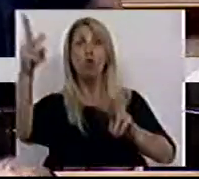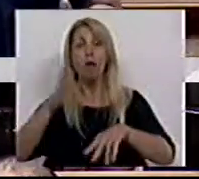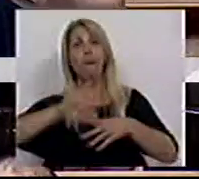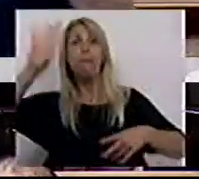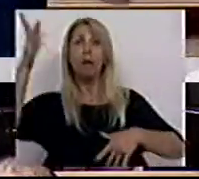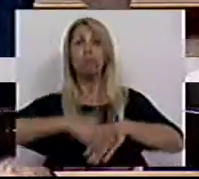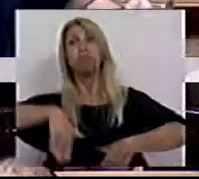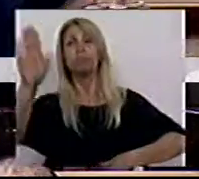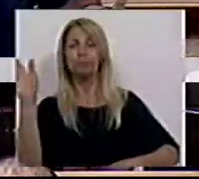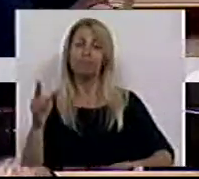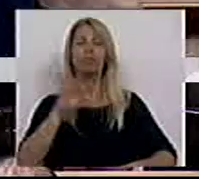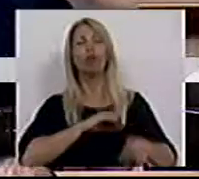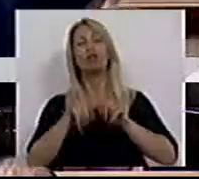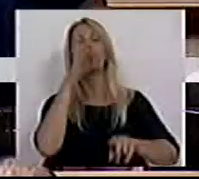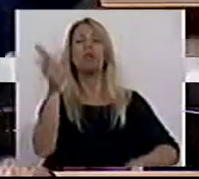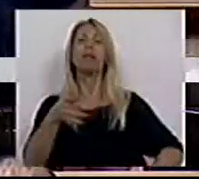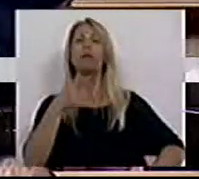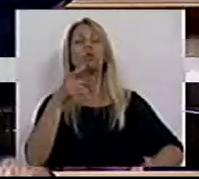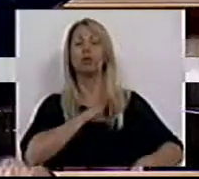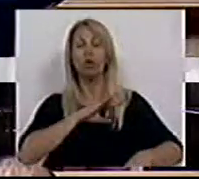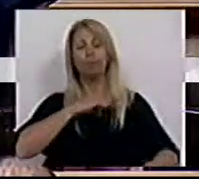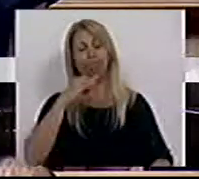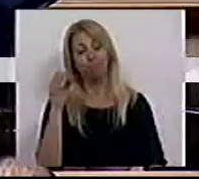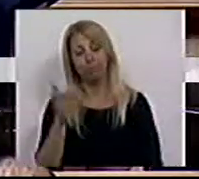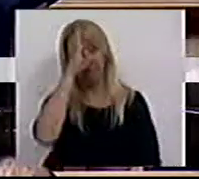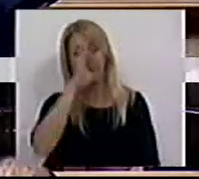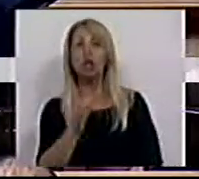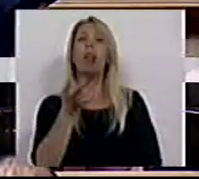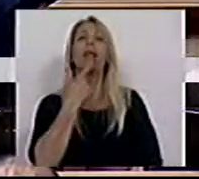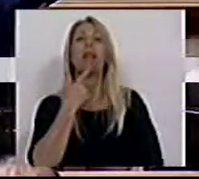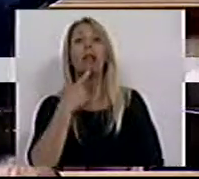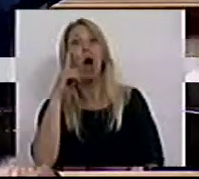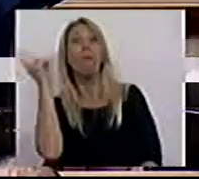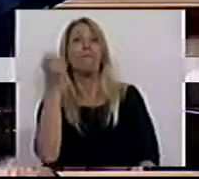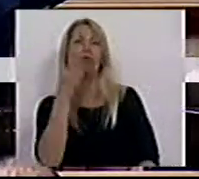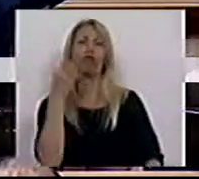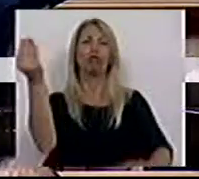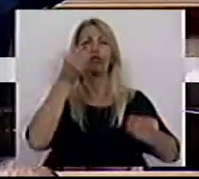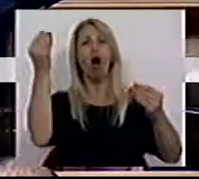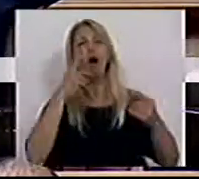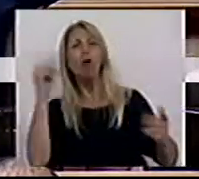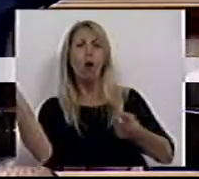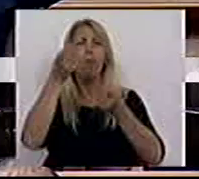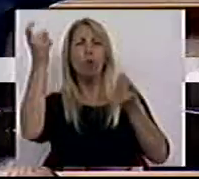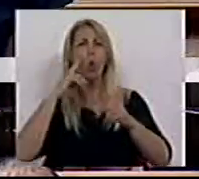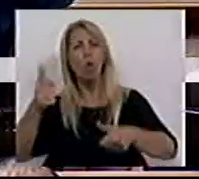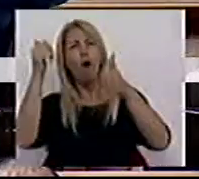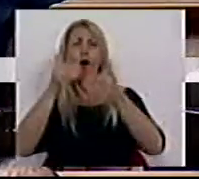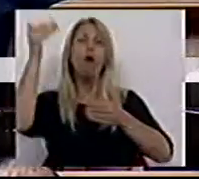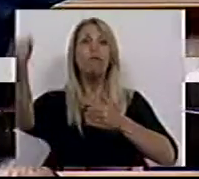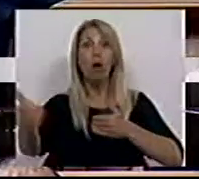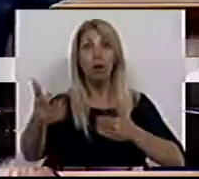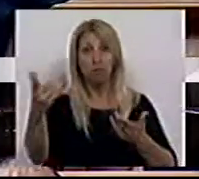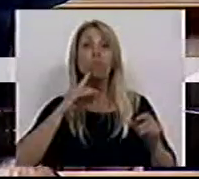dos jovens a ir à procura de aventuras, a ir para fora. O problema é que não reconhece nem garante o direito aos jovens querem